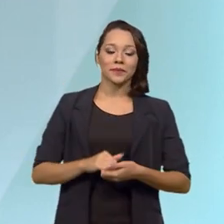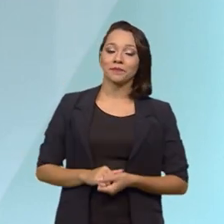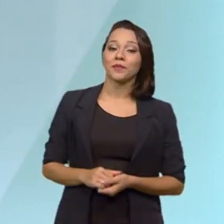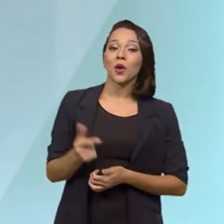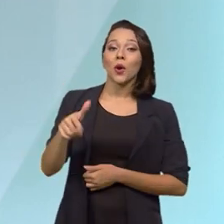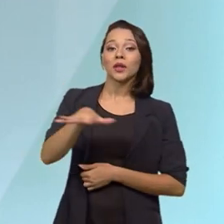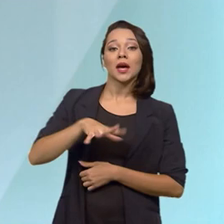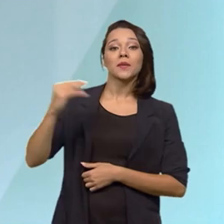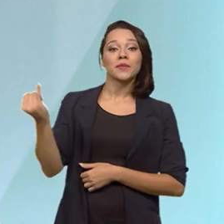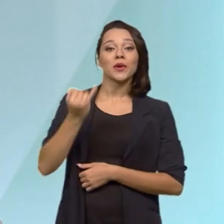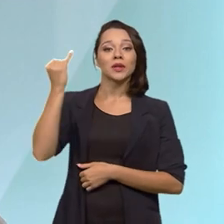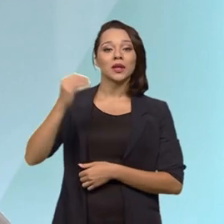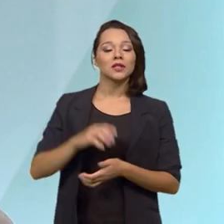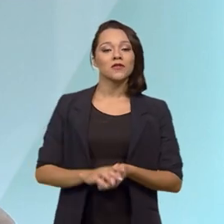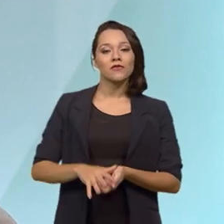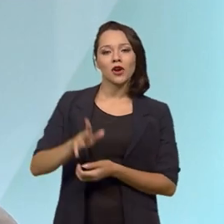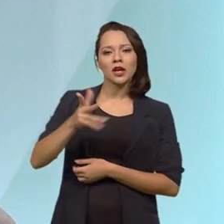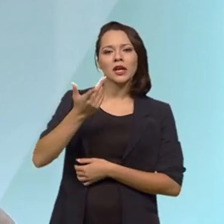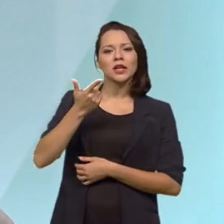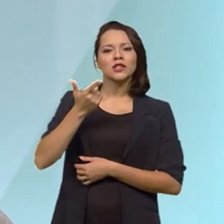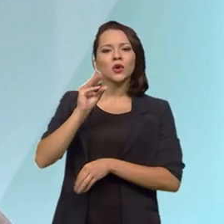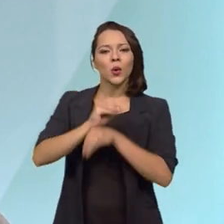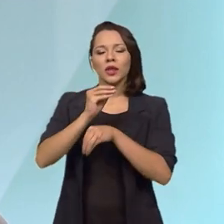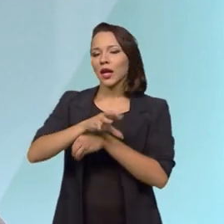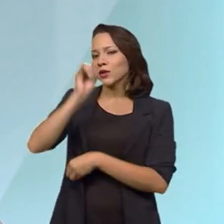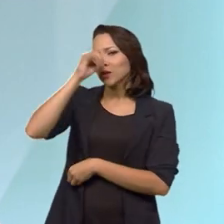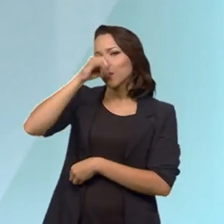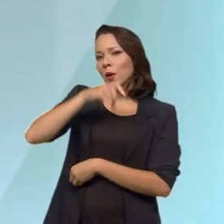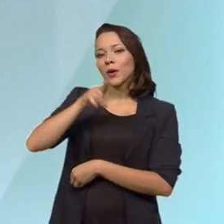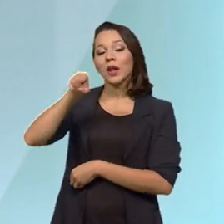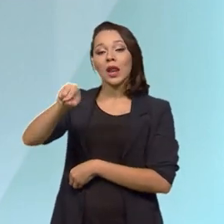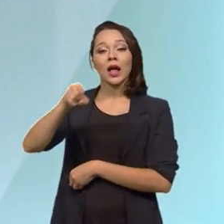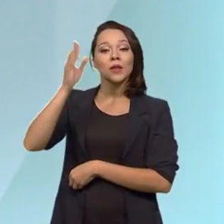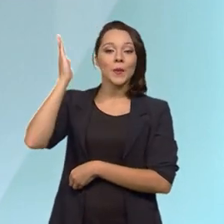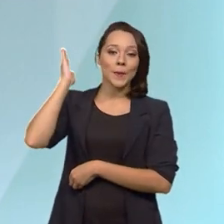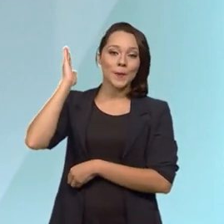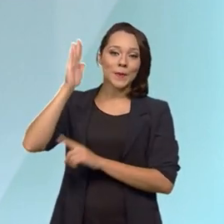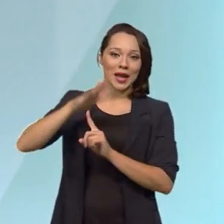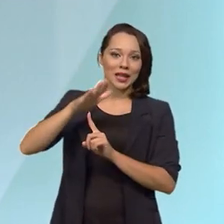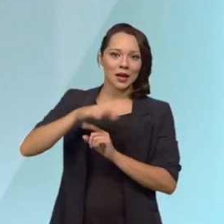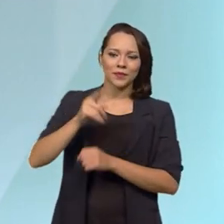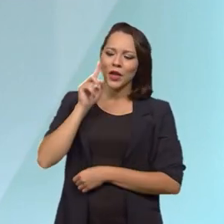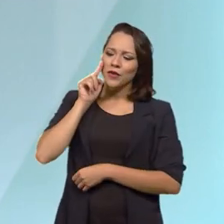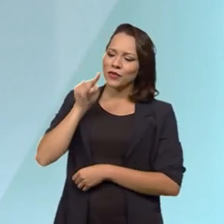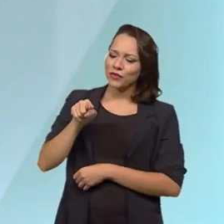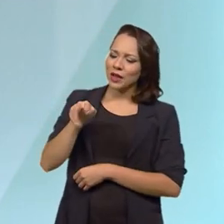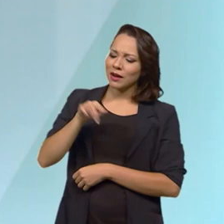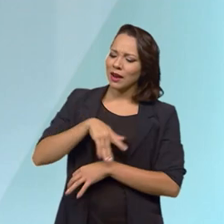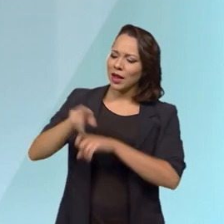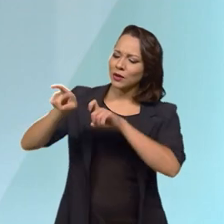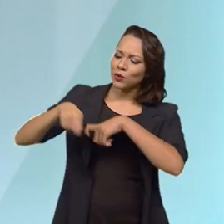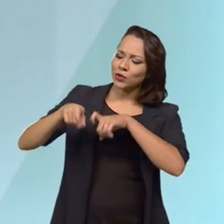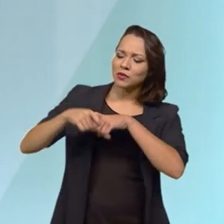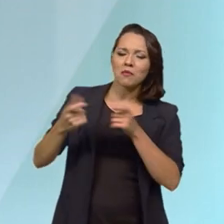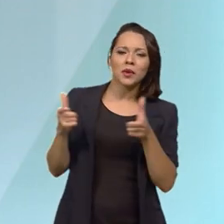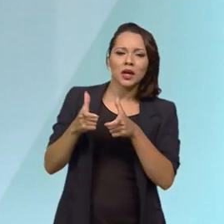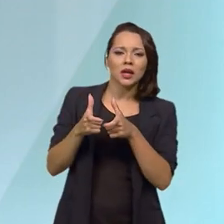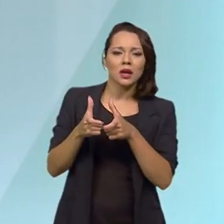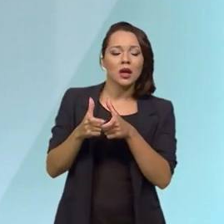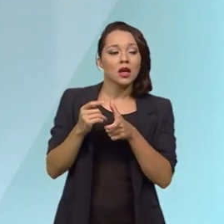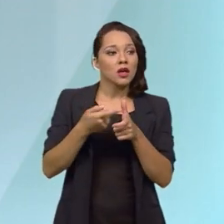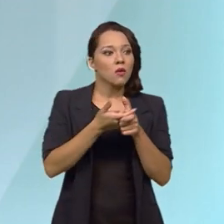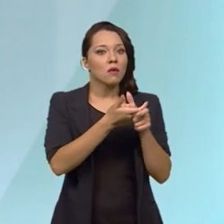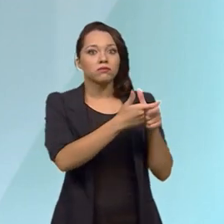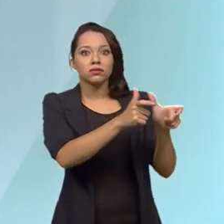Outro setor importante foi a suinocultura no oeste do Paraná. Eu fui ver um pequeno produtor de suinocultura e uma grande